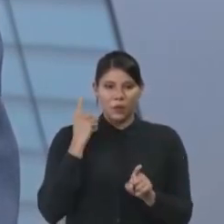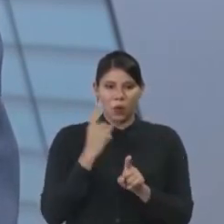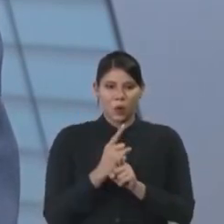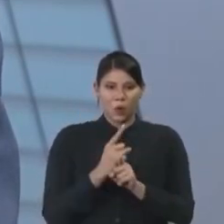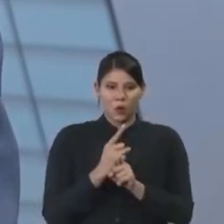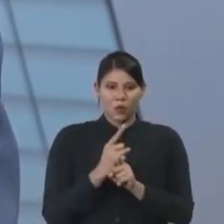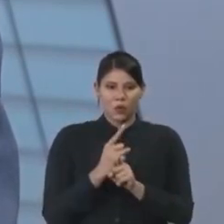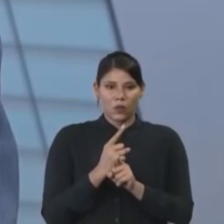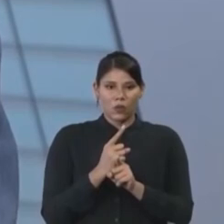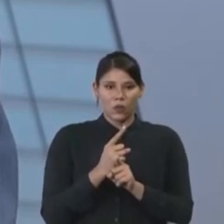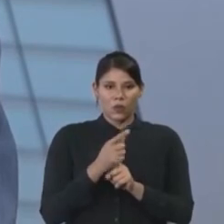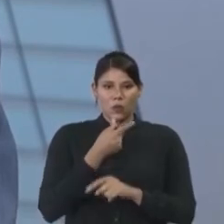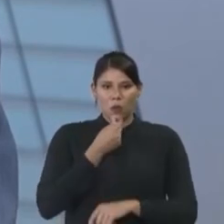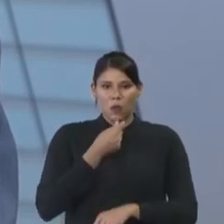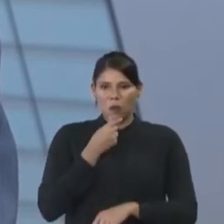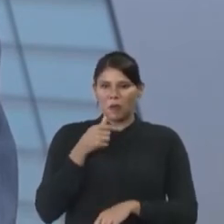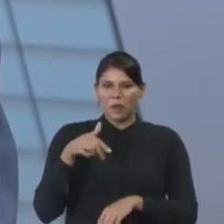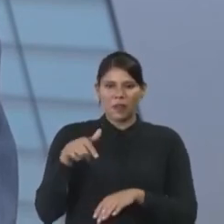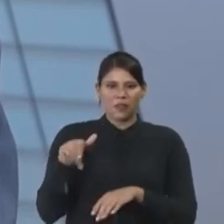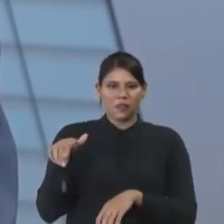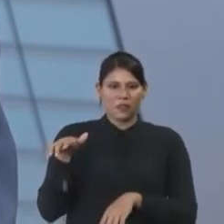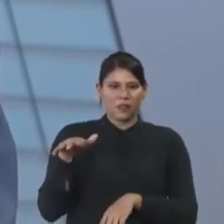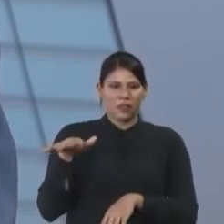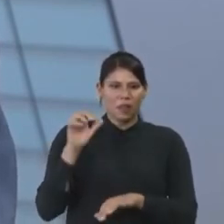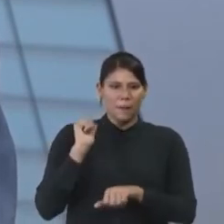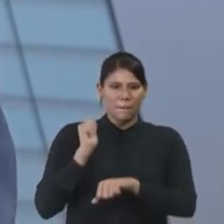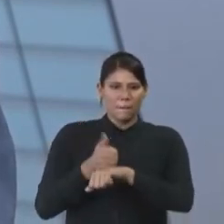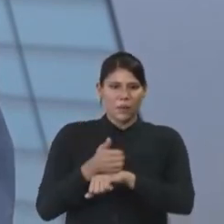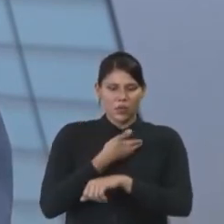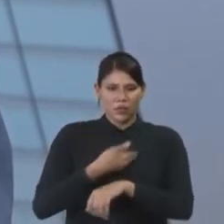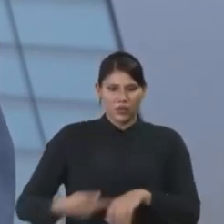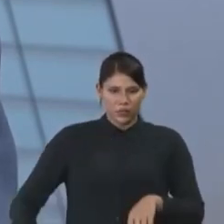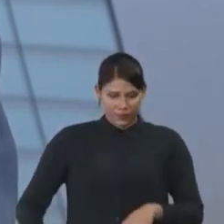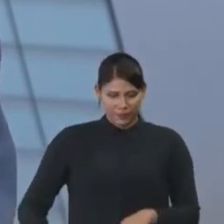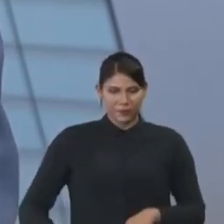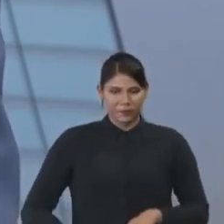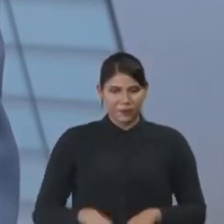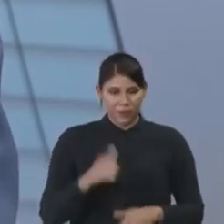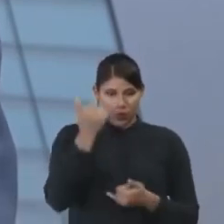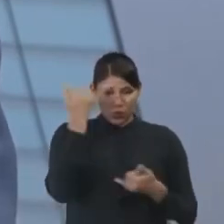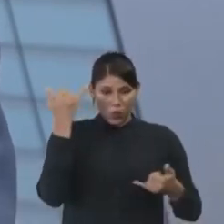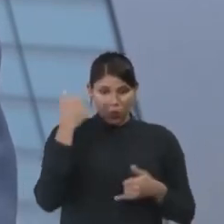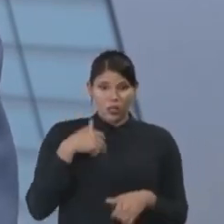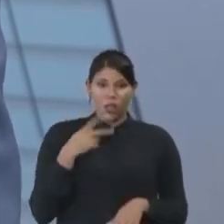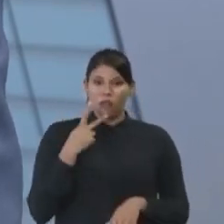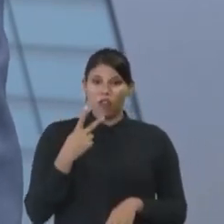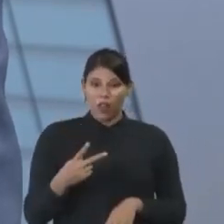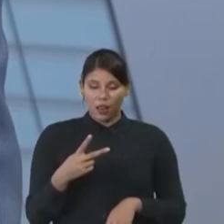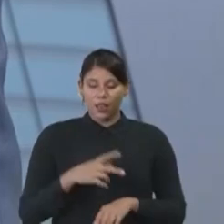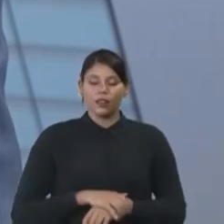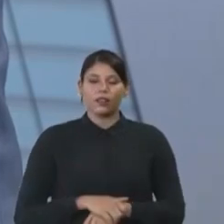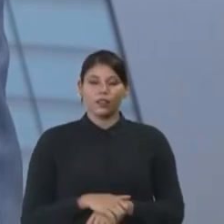Silvio Gomes aqui na Assembleia, ele veio para um evento da posse da governadora. E eu falei para ele,